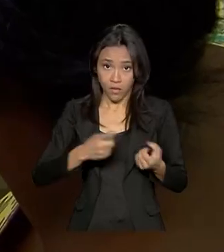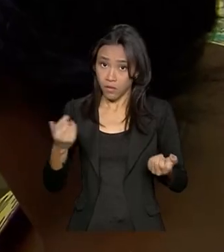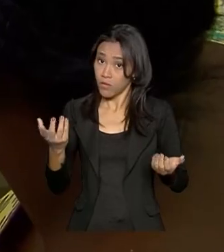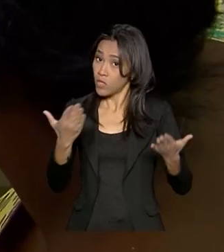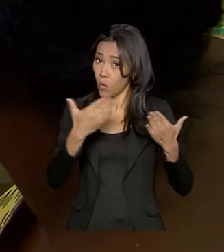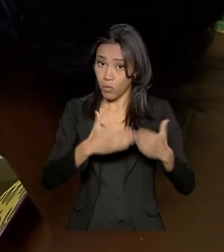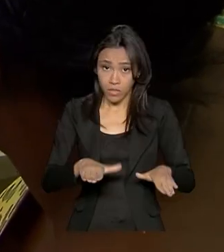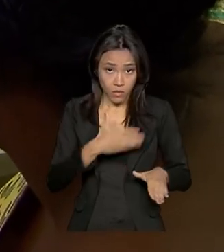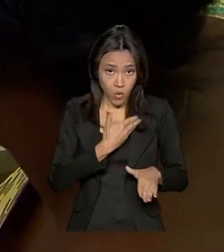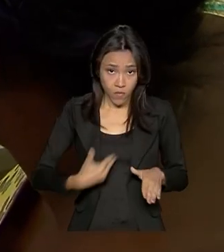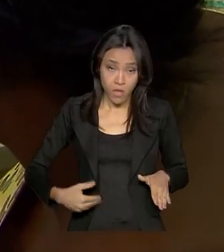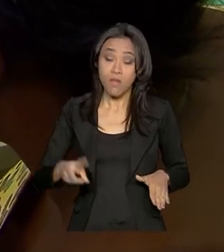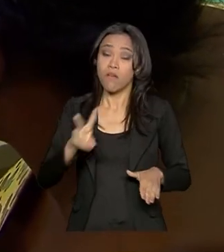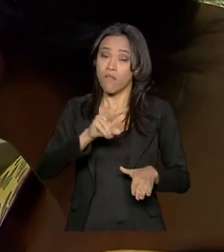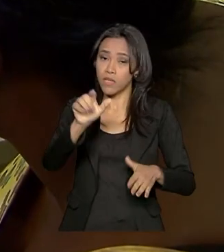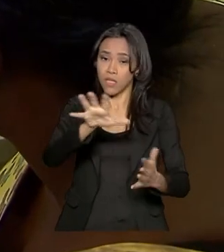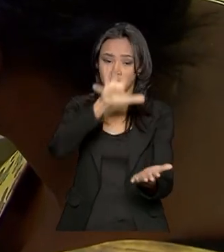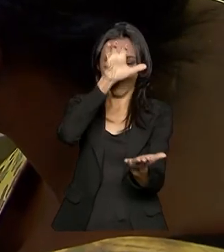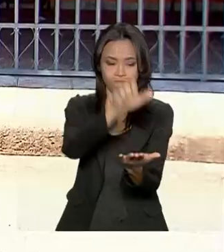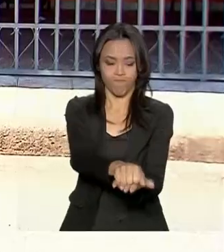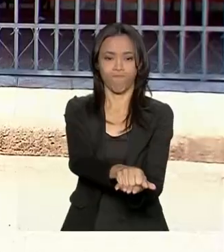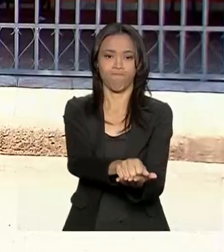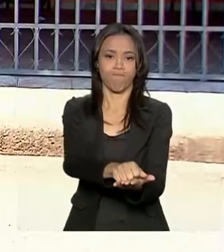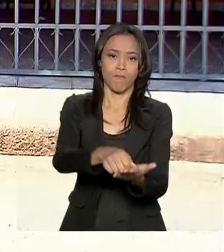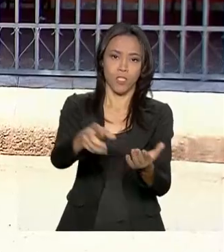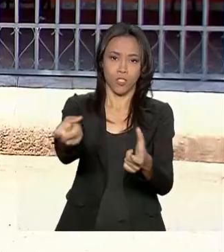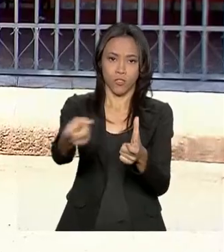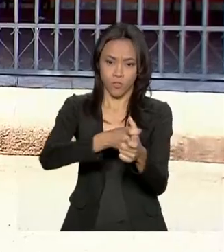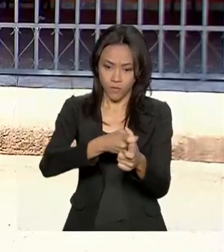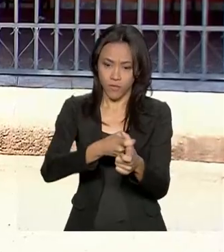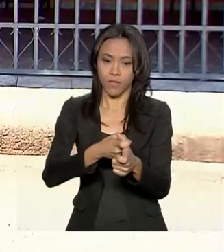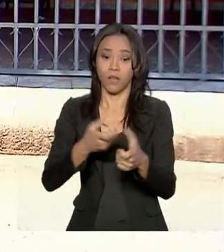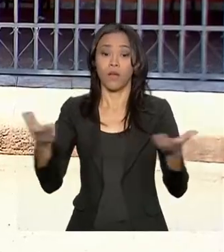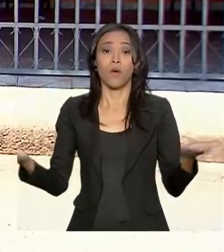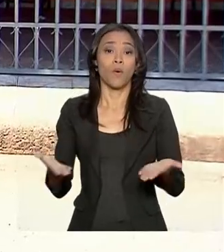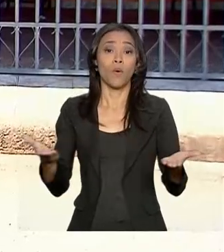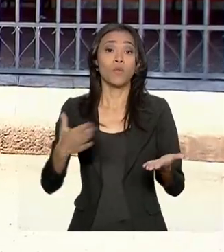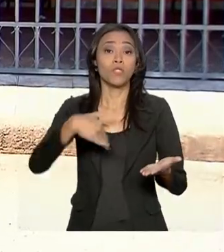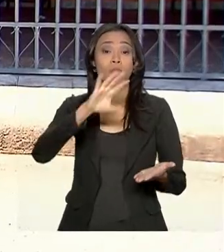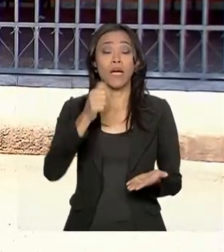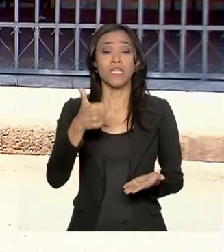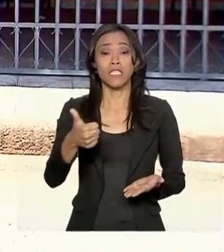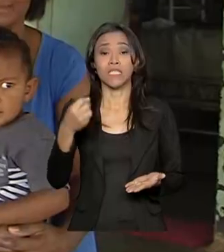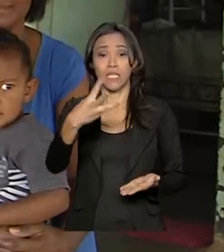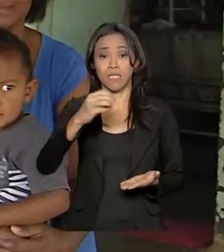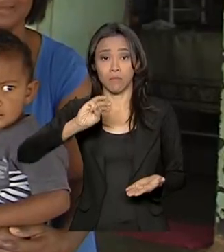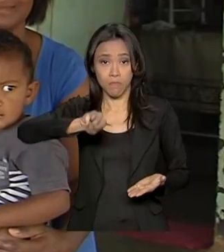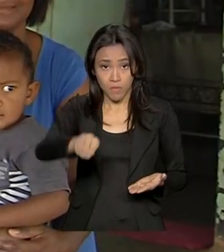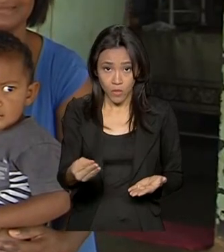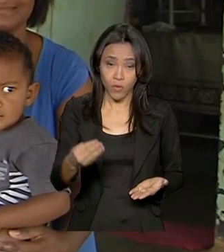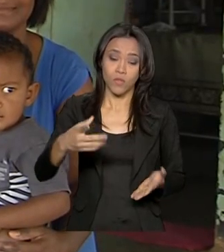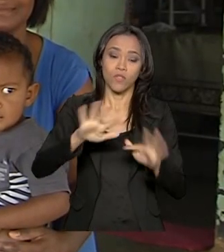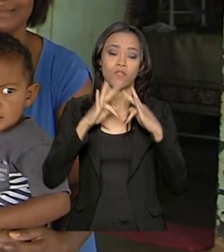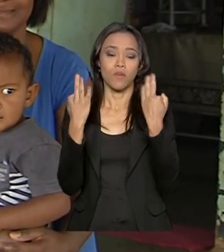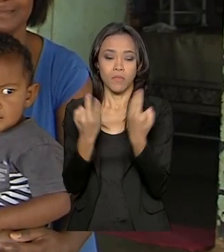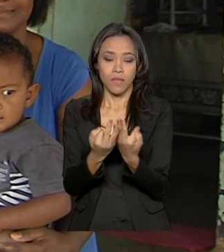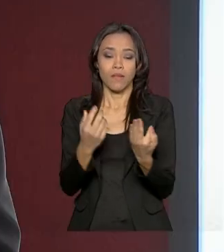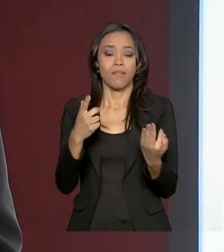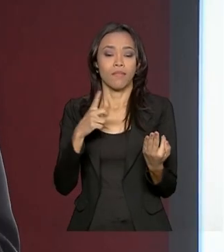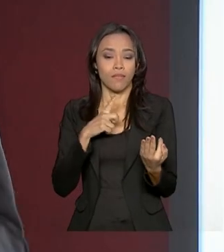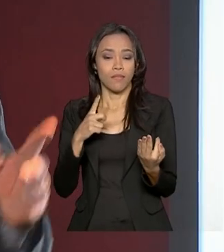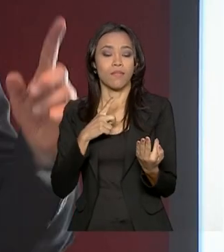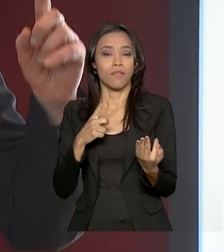serão inscritas no Cadastro de Devedores. Hoje, mais de 13 milhões de famílias são atendidas pelo programa.